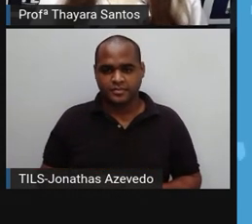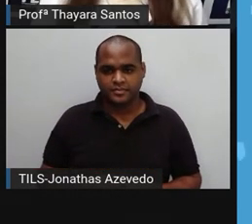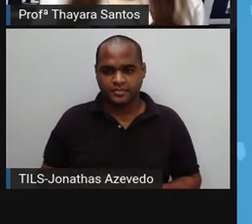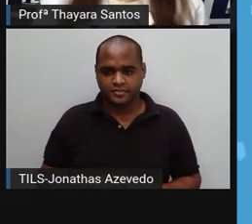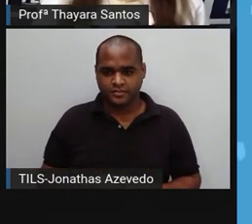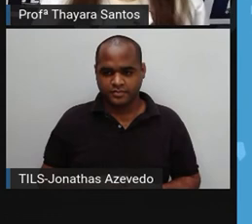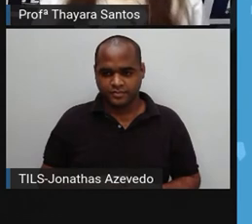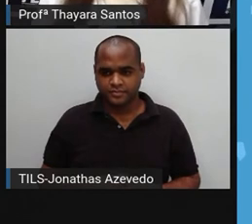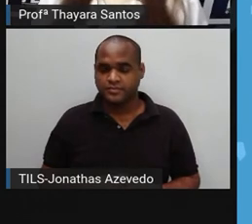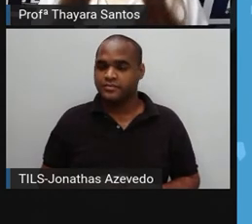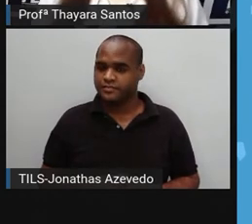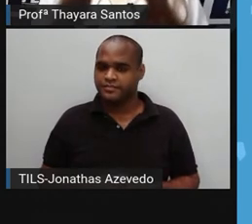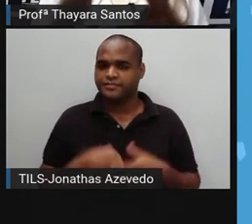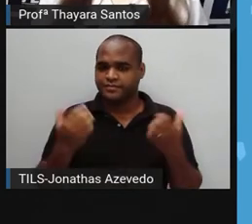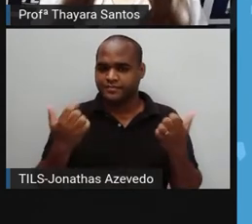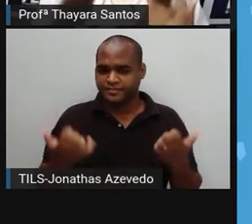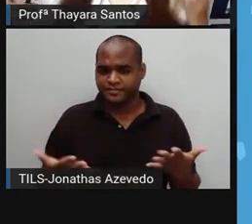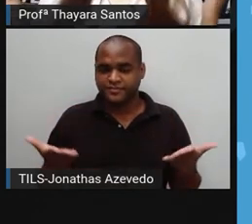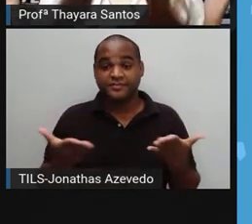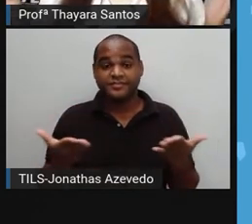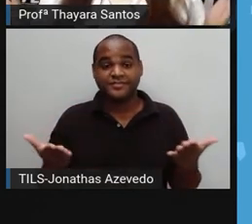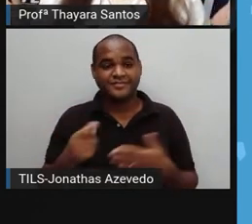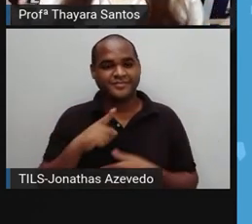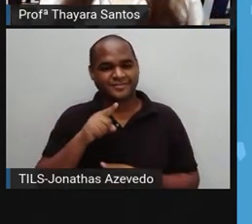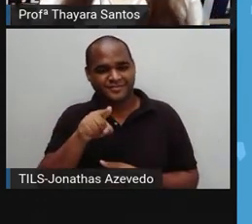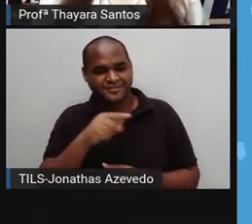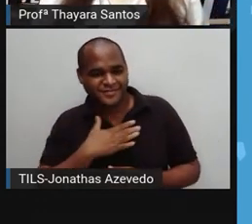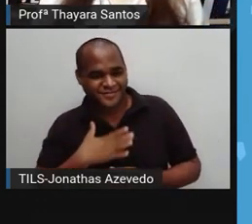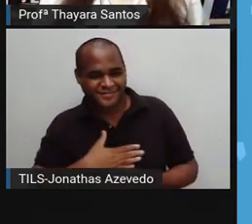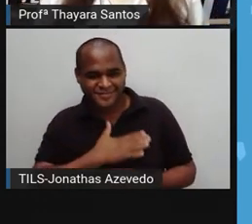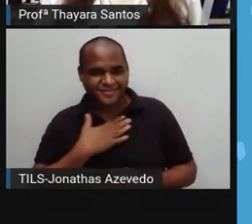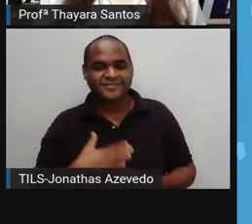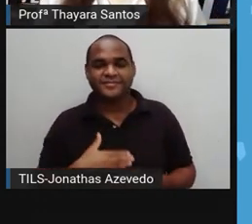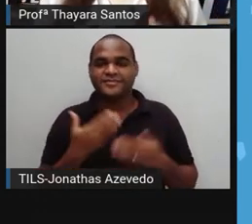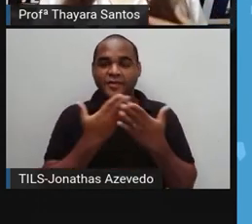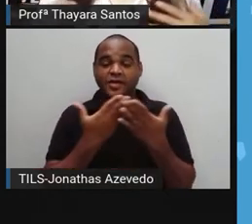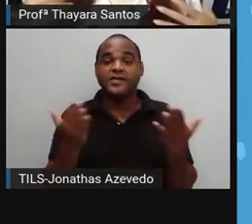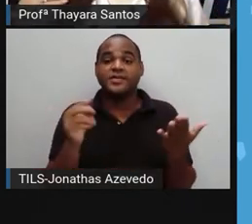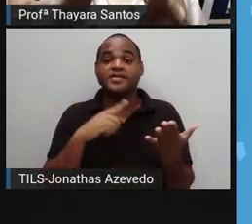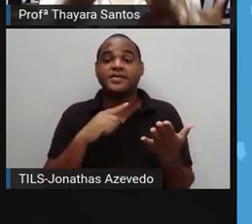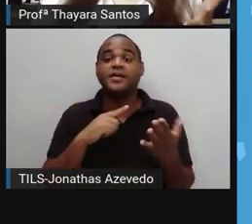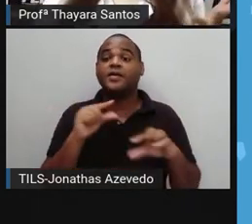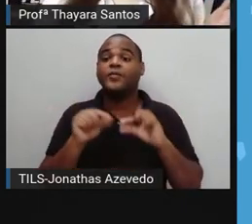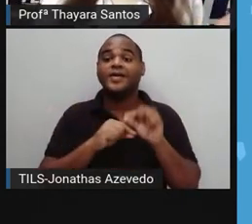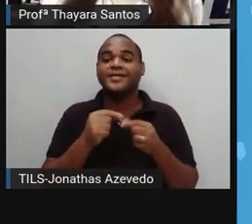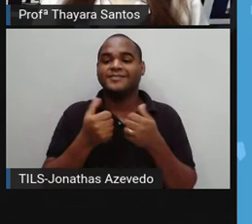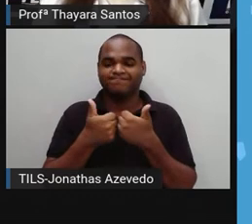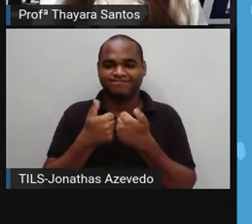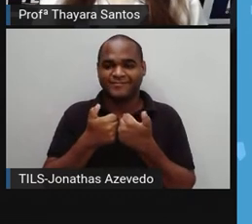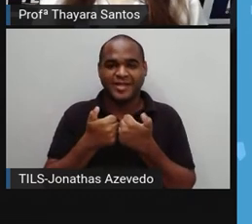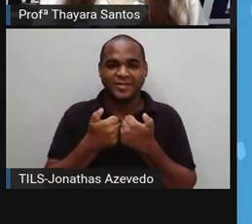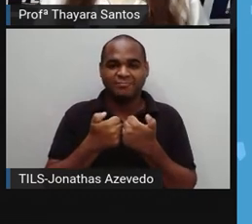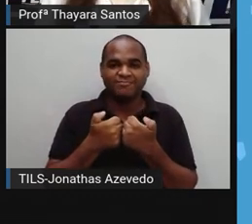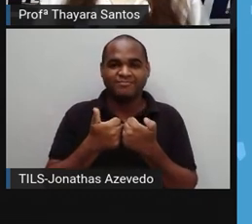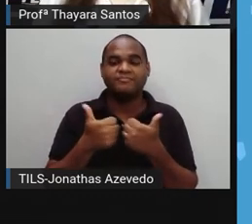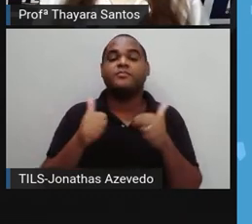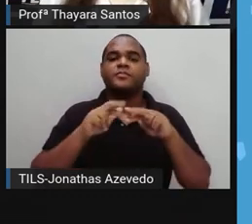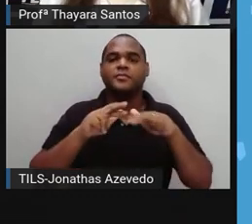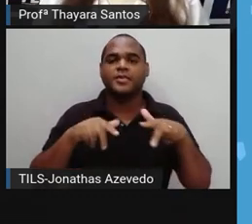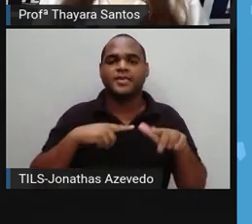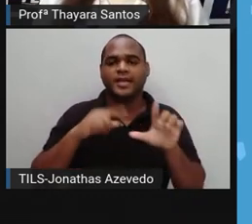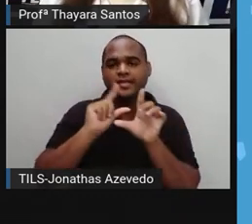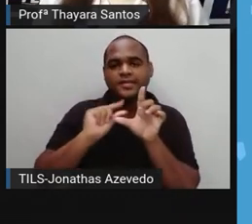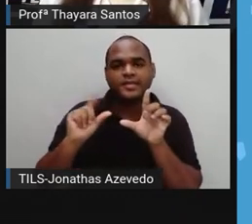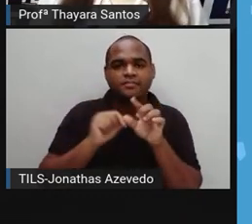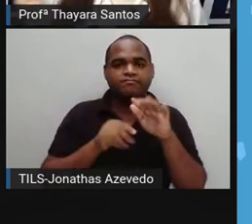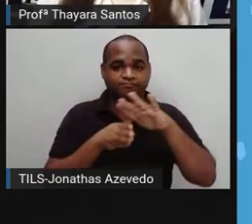E agora, a gente vai para a hora que eu sei que vocês mais gostam aí do outro lado, que é a hora do nosso game, da nossa atividade. E o link